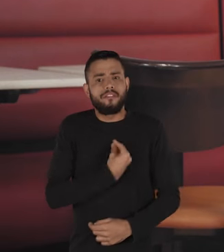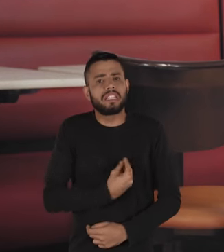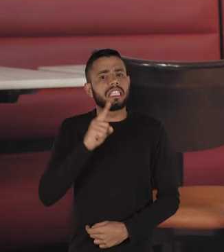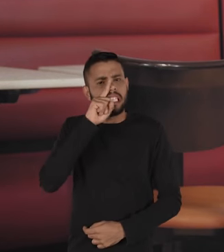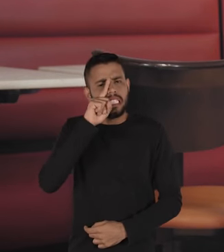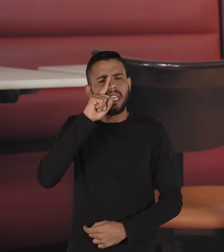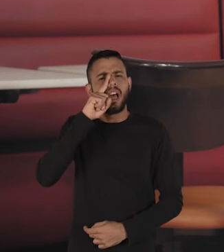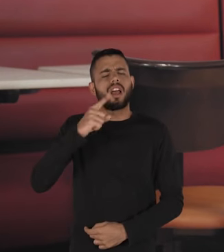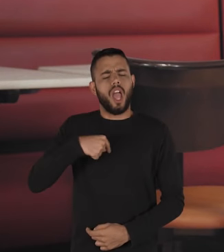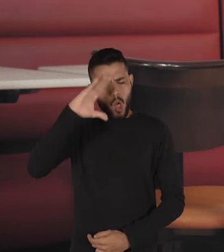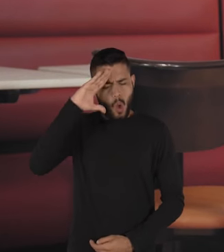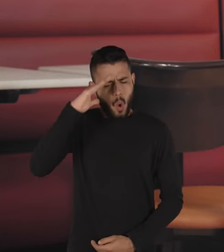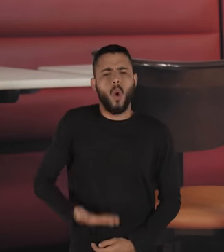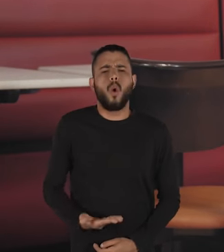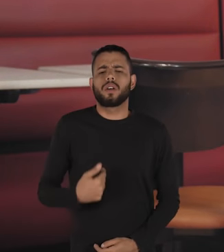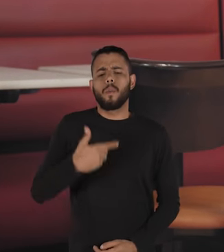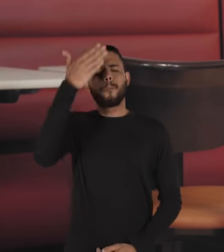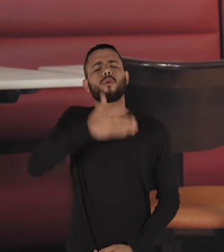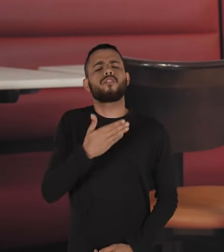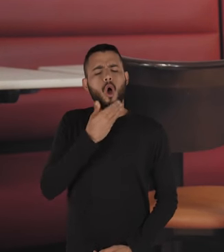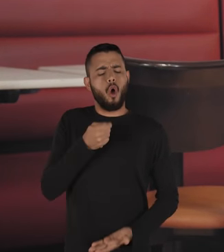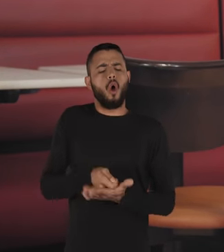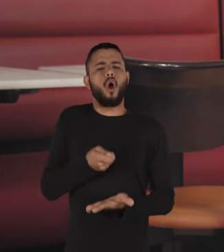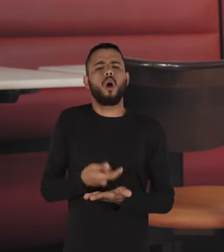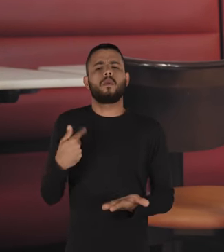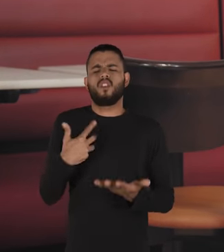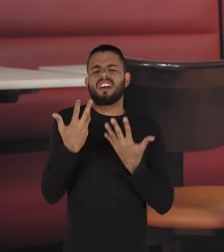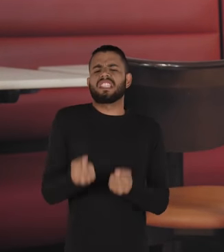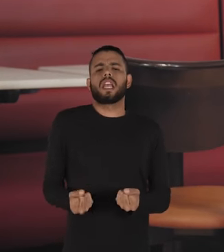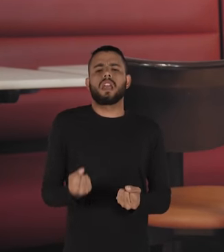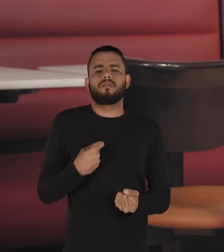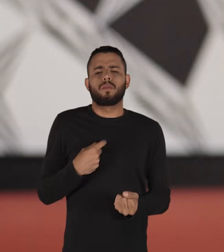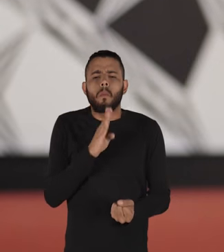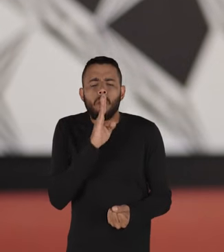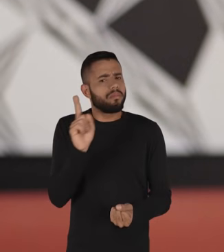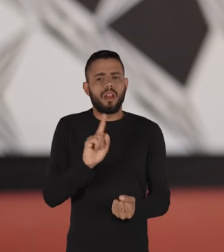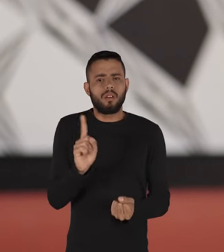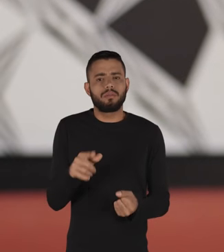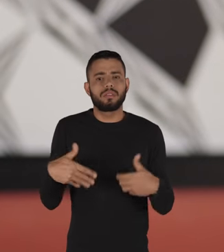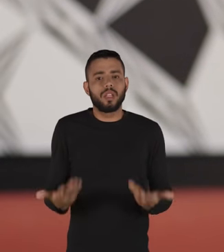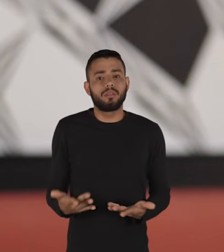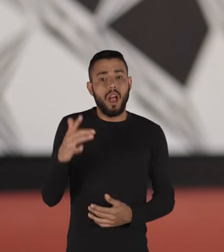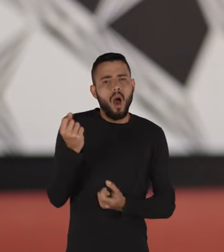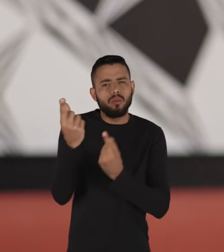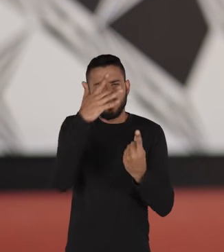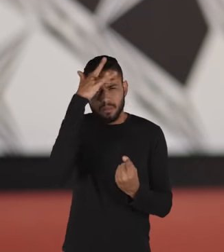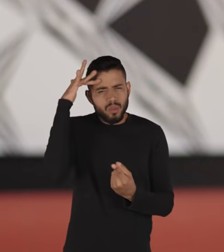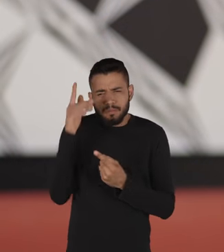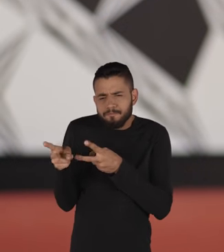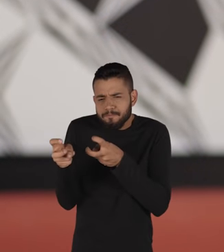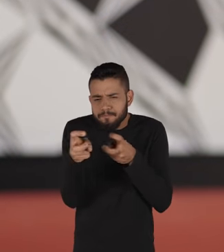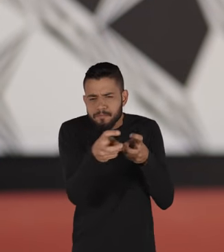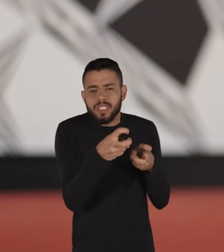em risco o tempo todo pela honra, ou para provar que é homem, para não levar um desaforo para casa. Então, assim, os códigos que